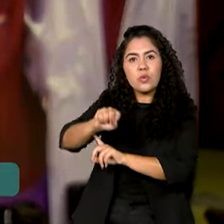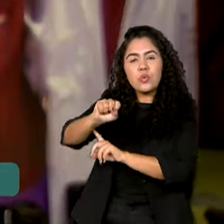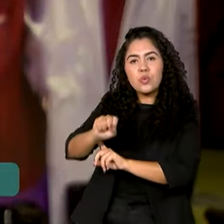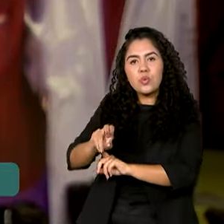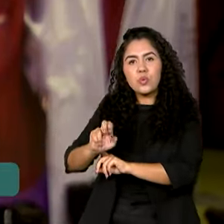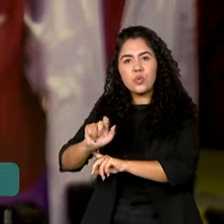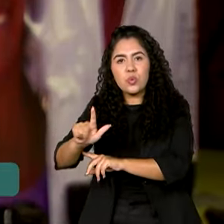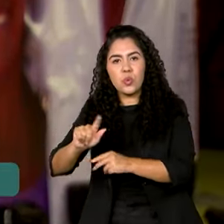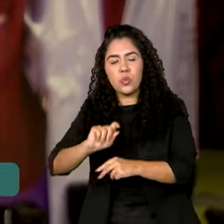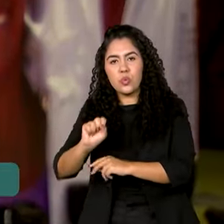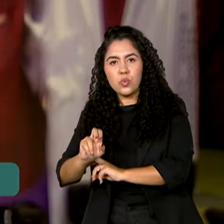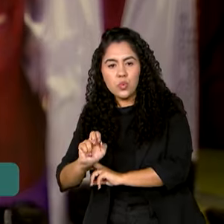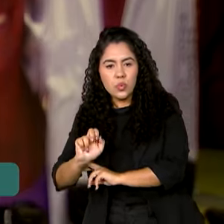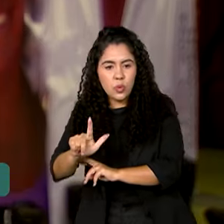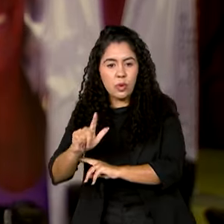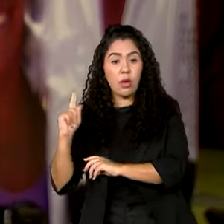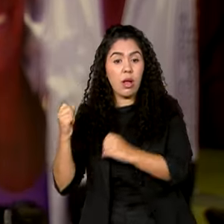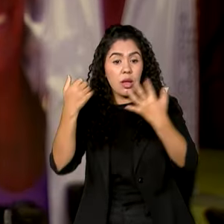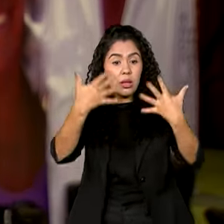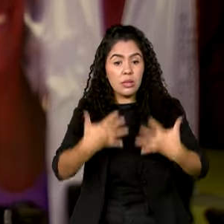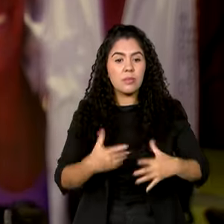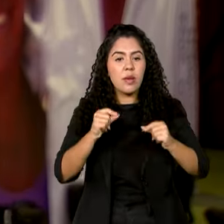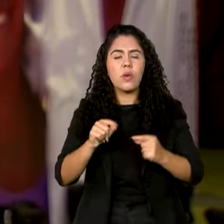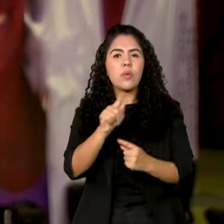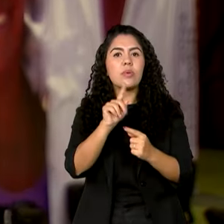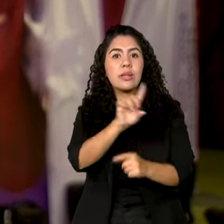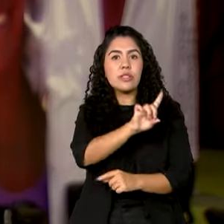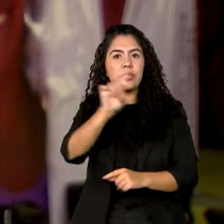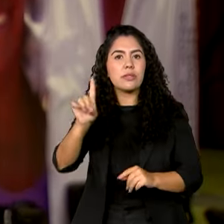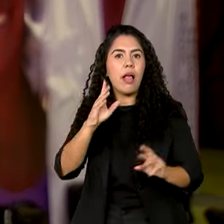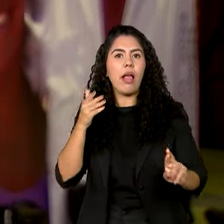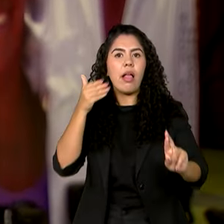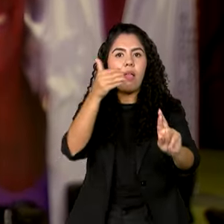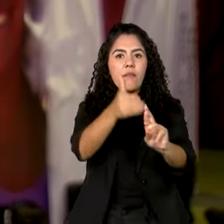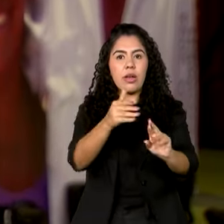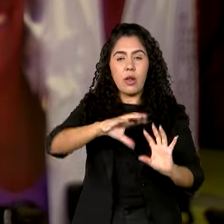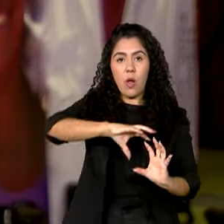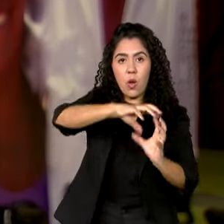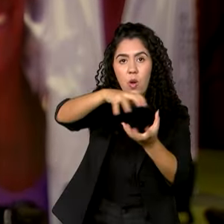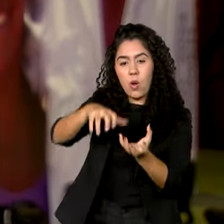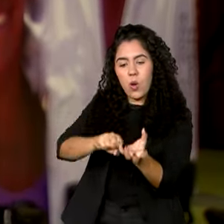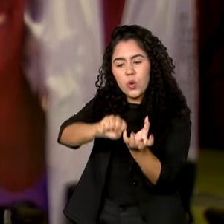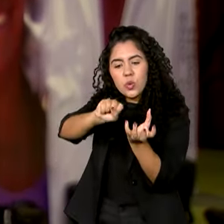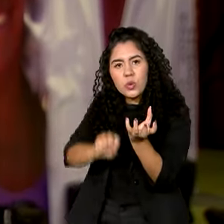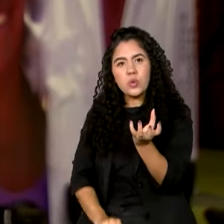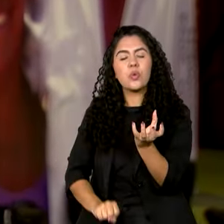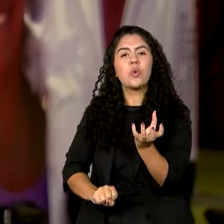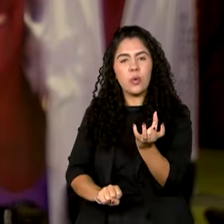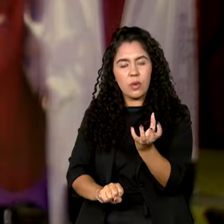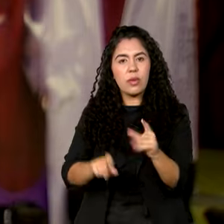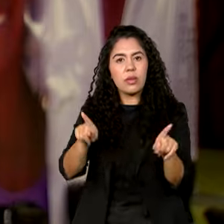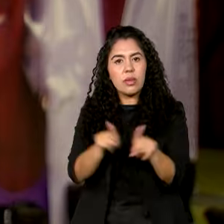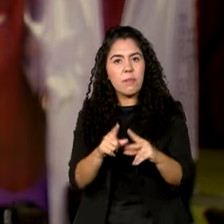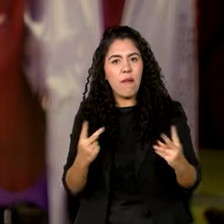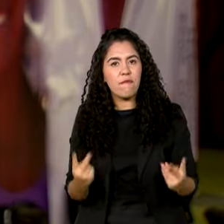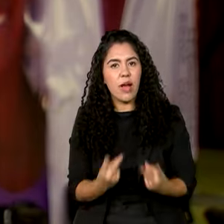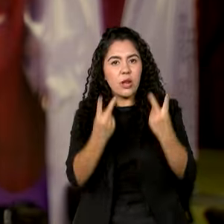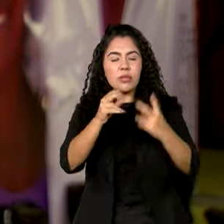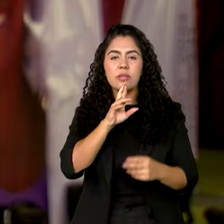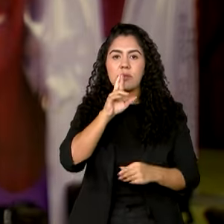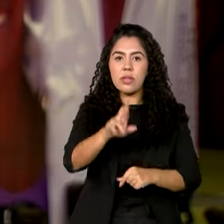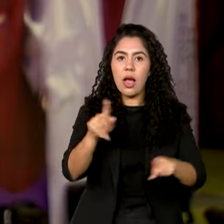data é uma referência para promover as parcerias no Sul Global e para valorizar resultados e